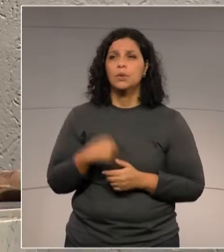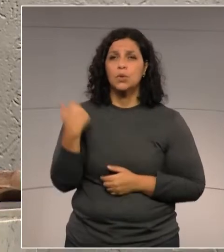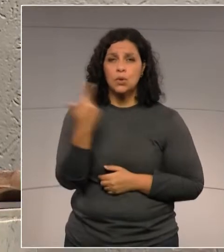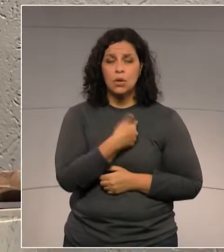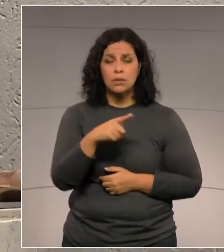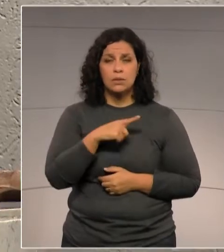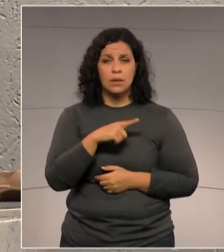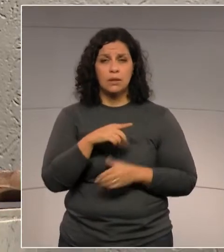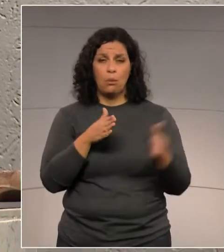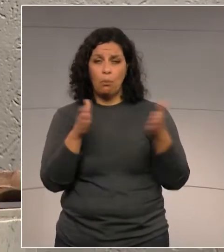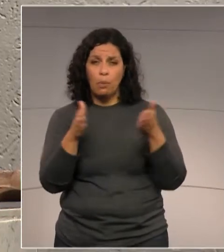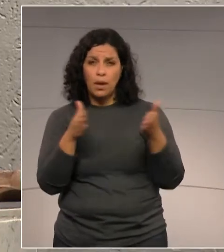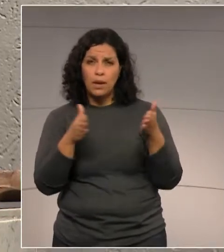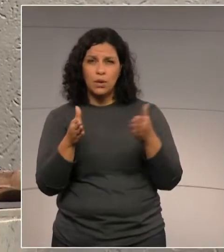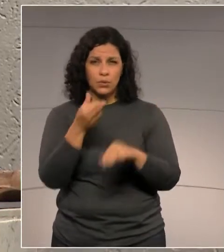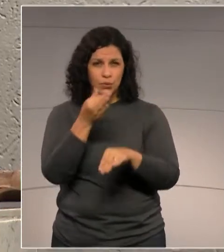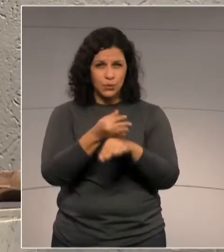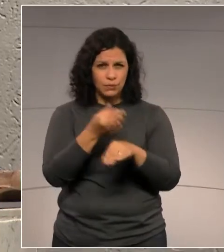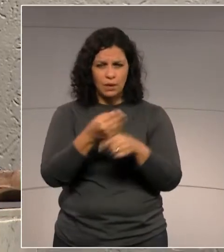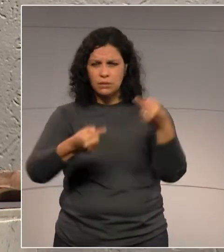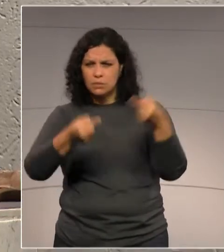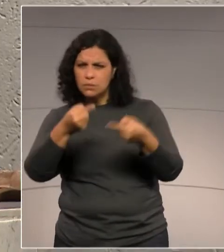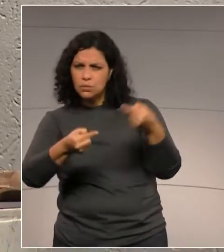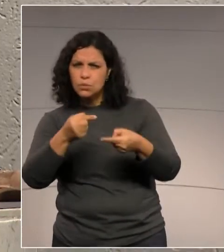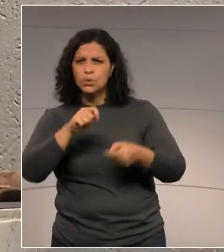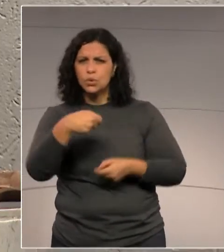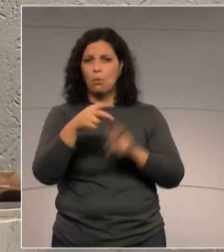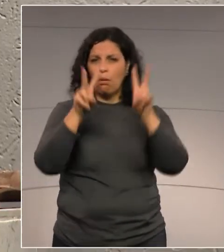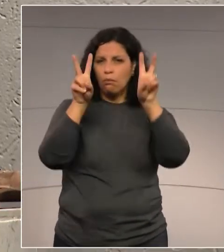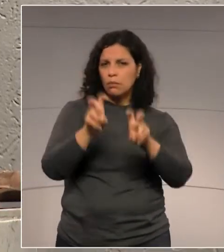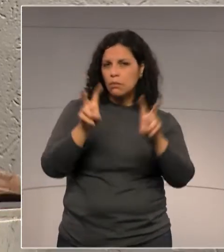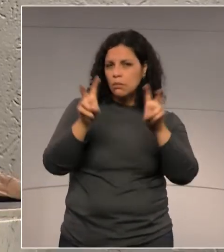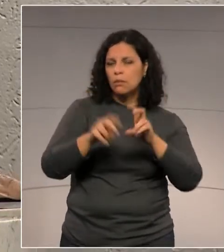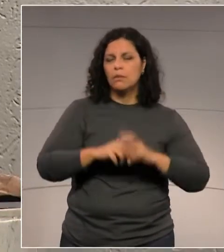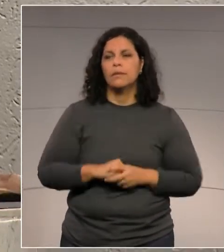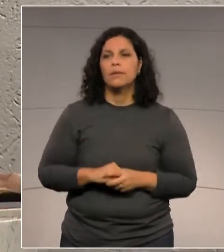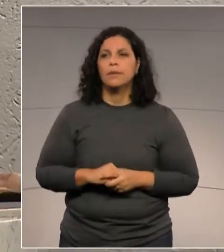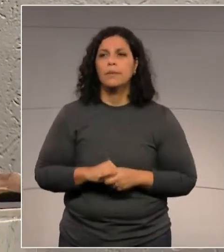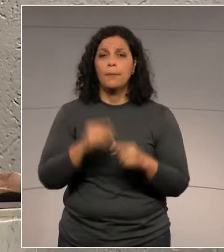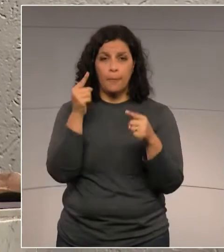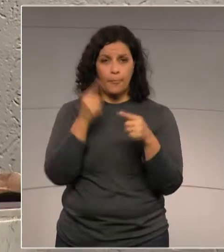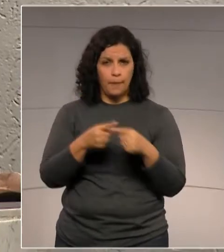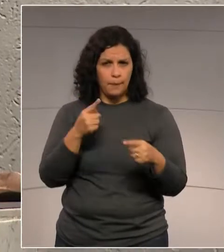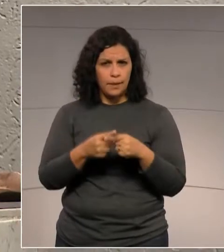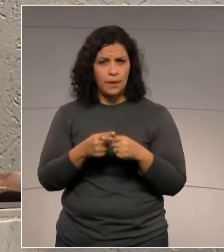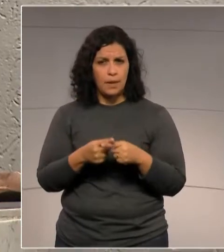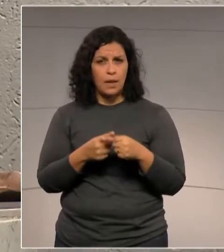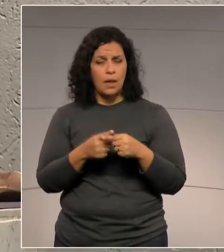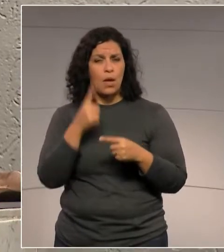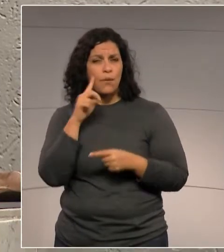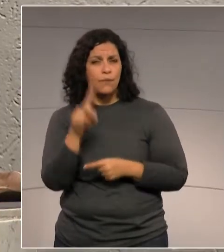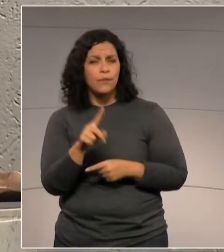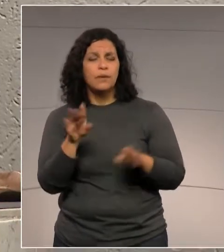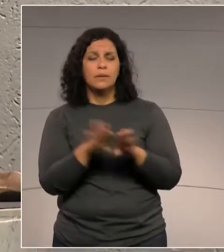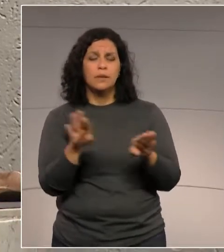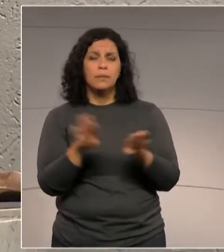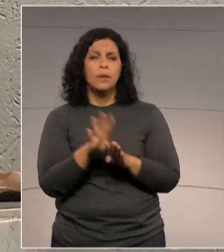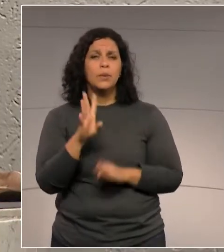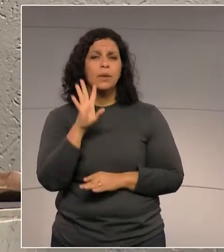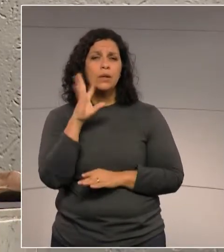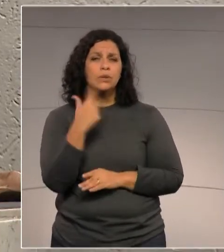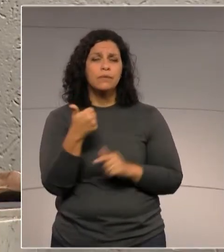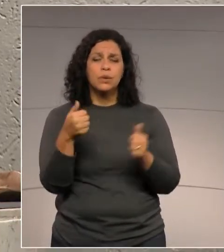tivemos, durante o período do recesso, um debate sobre esse tema, porque eu acompanhei a decisão tomada,